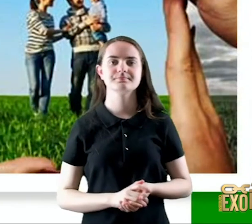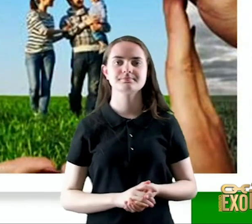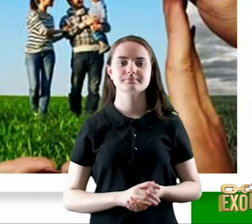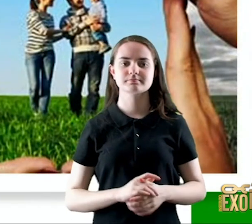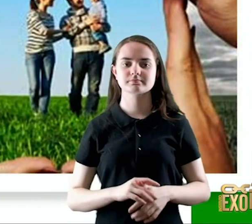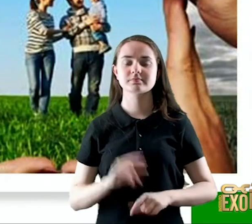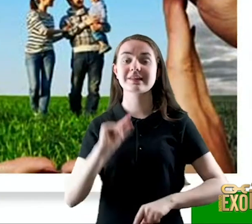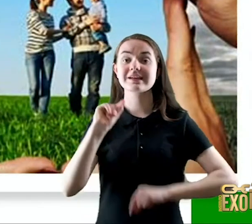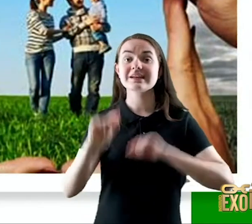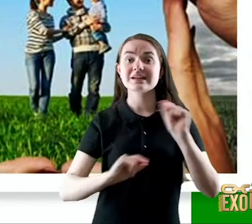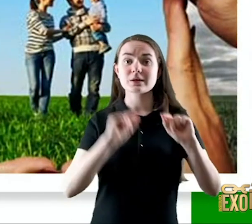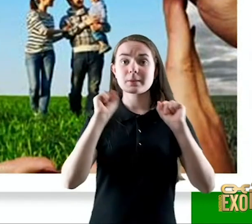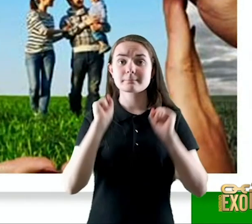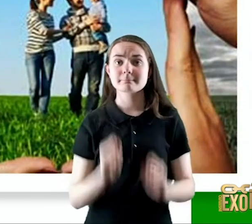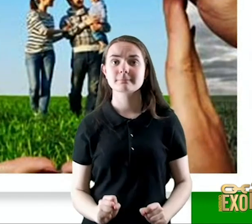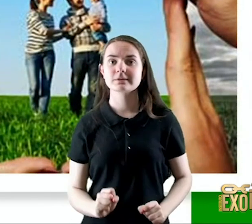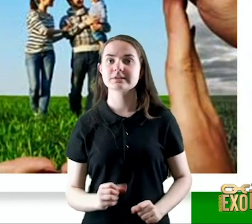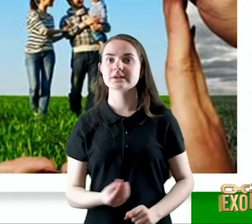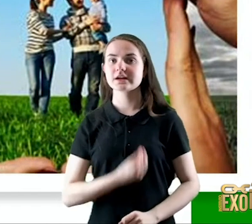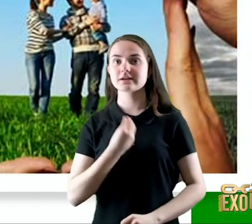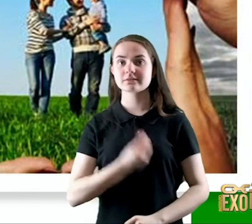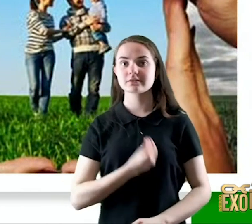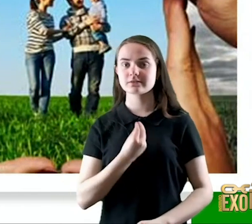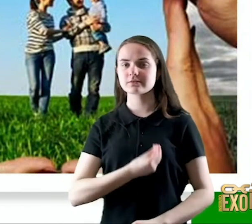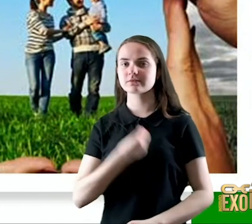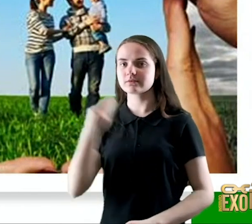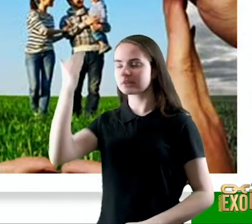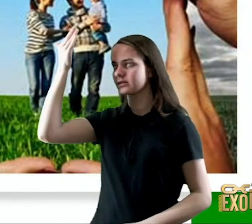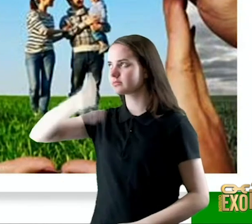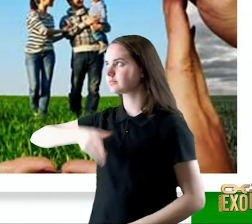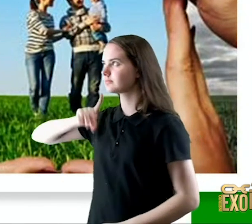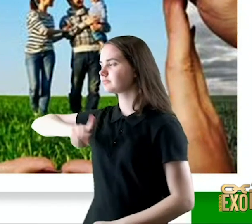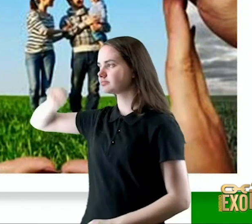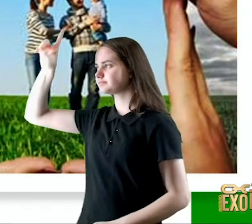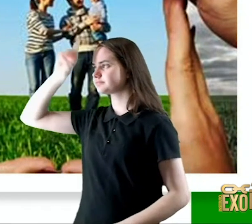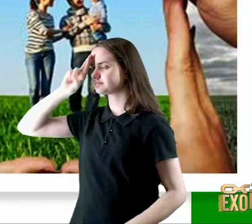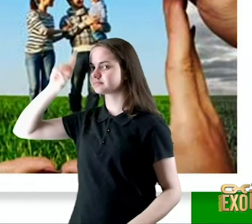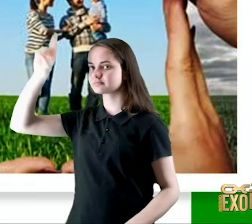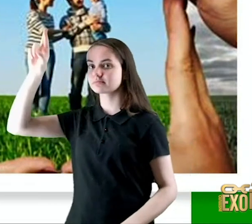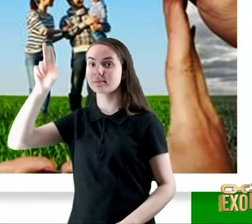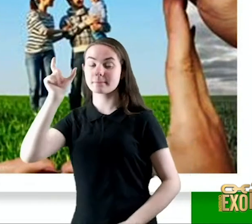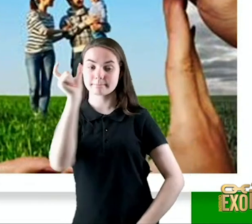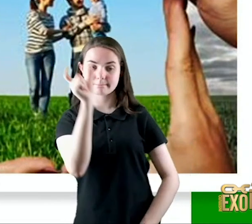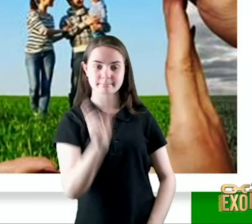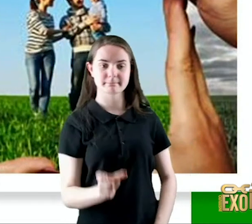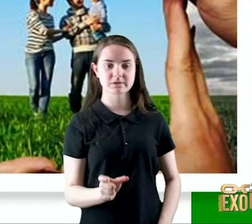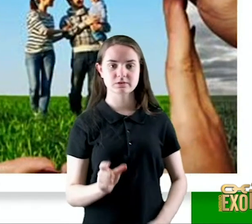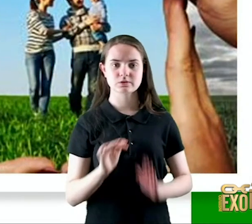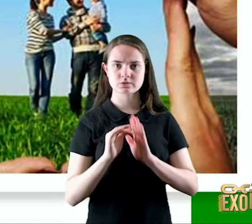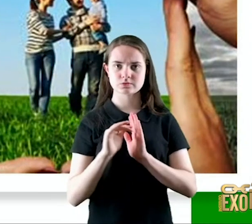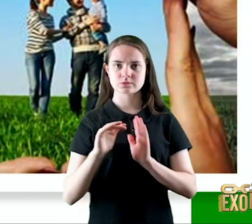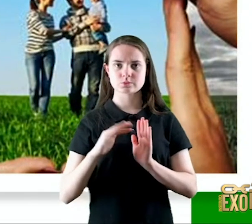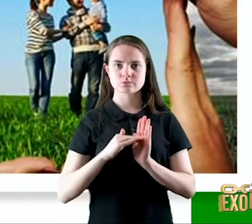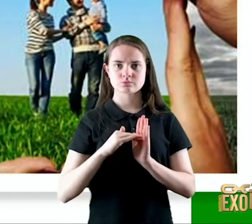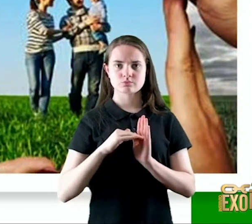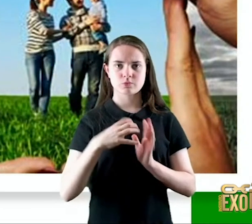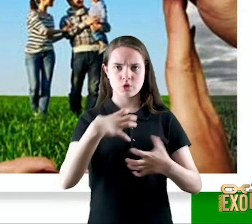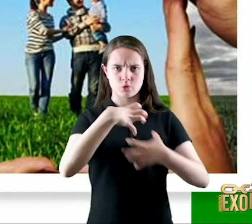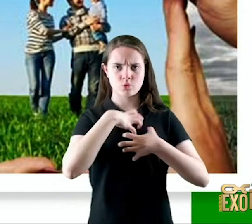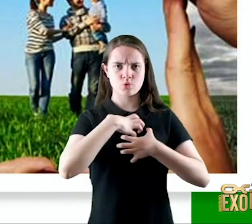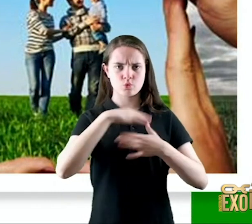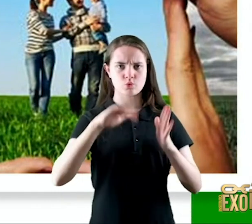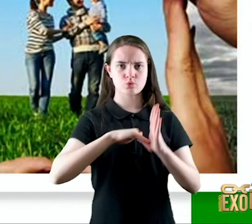santuário quem poderá morar no teu santo monte aquilo que ele quer íntegro em sua